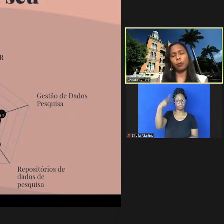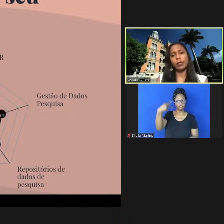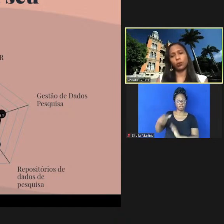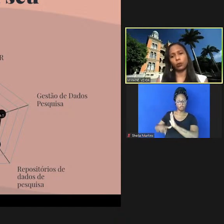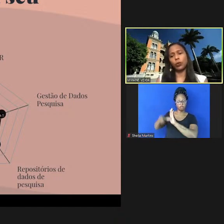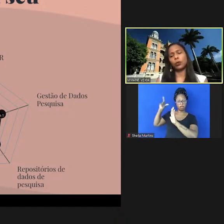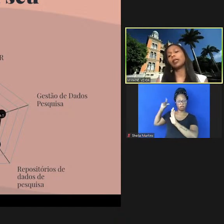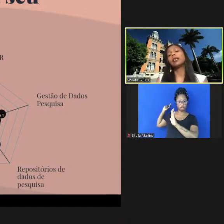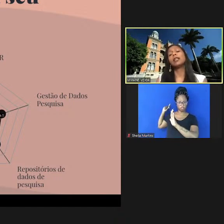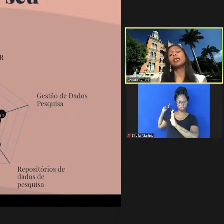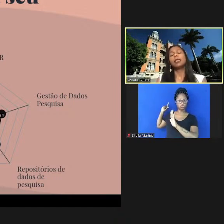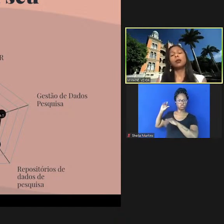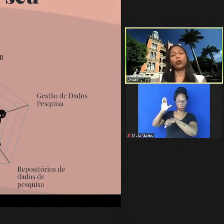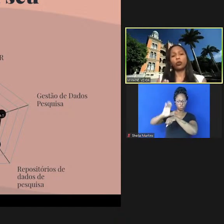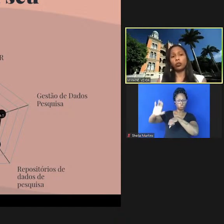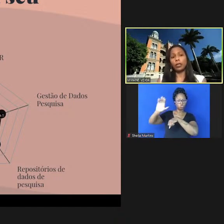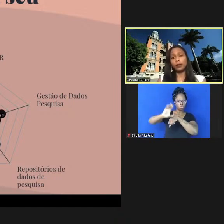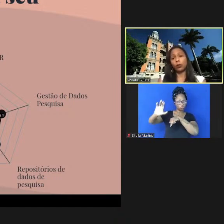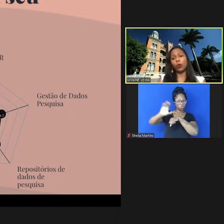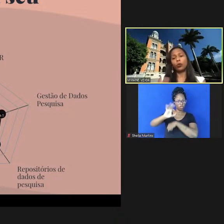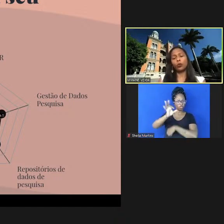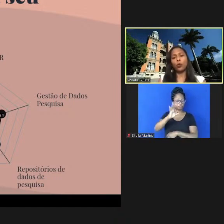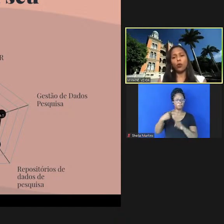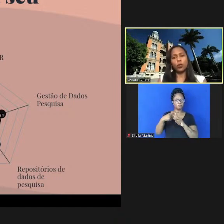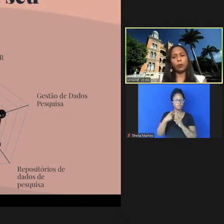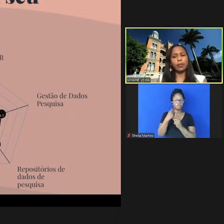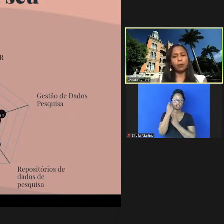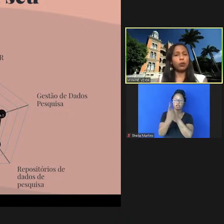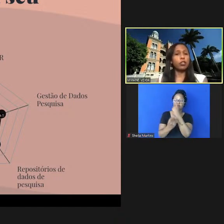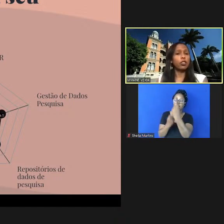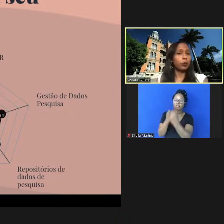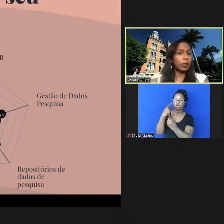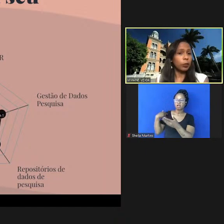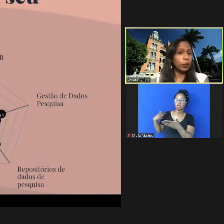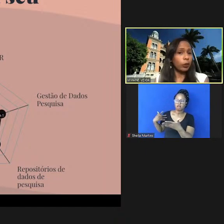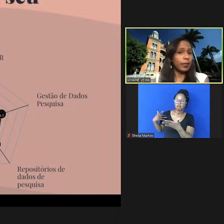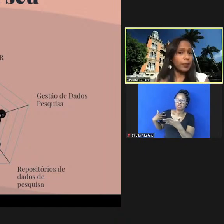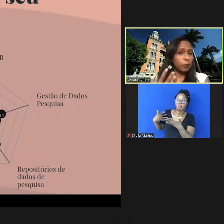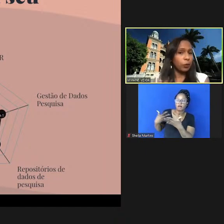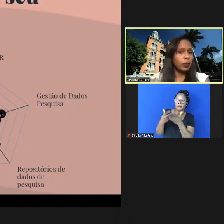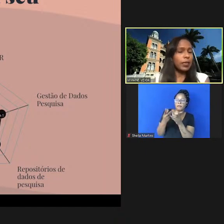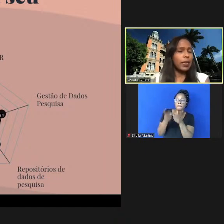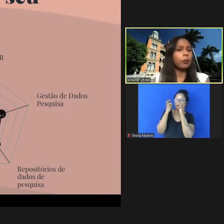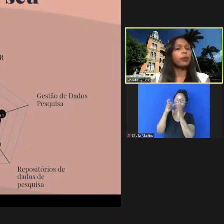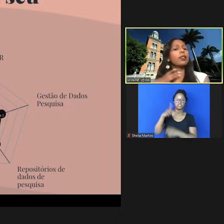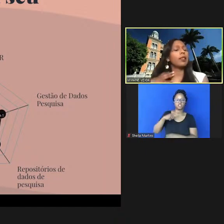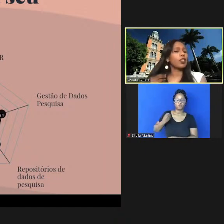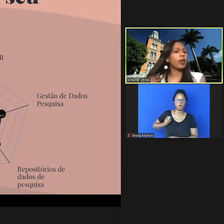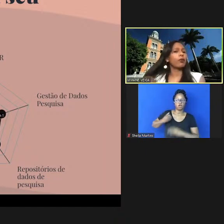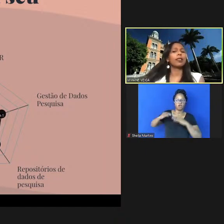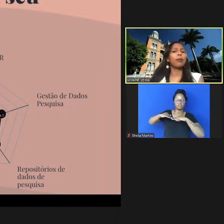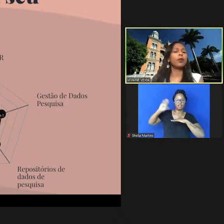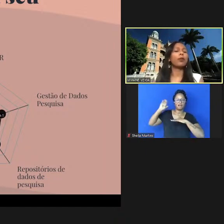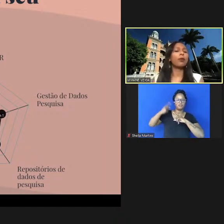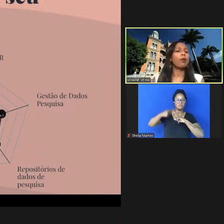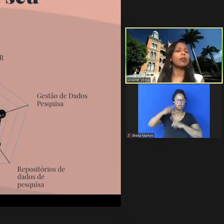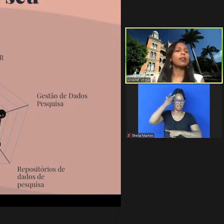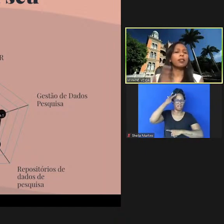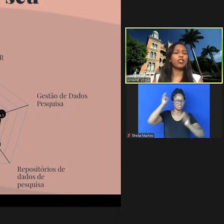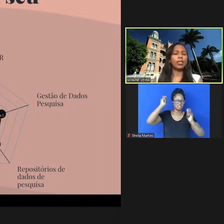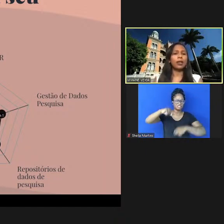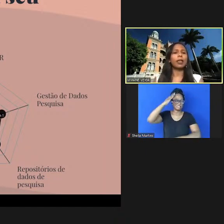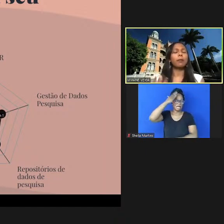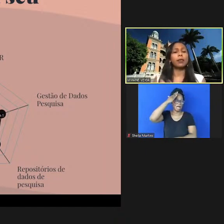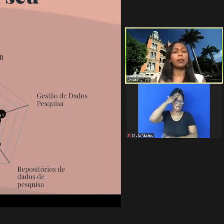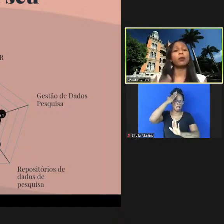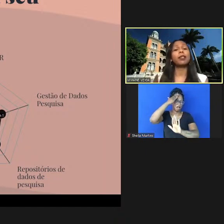começar o curso e muitos deles ao longo do curso perceberam que tinham dado uma nota acima do que era porque eles achavam que sabiam alguma coisa